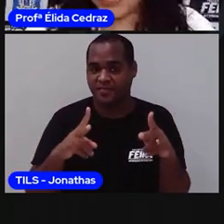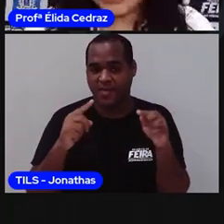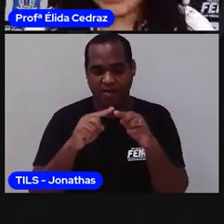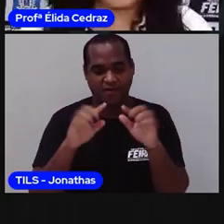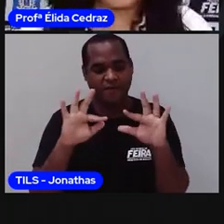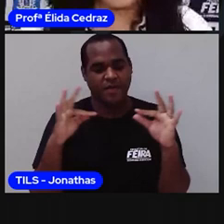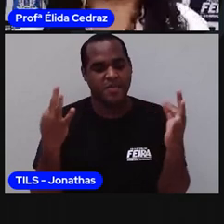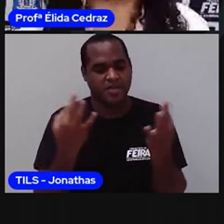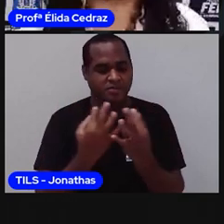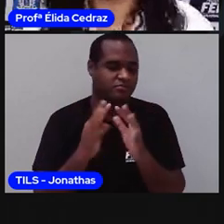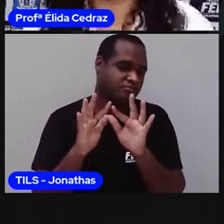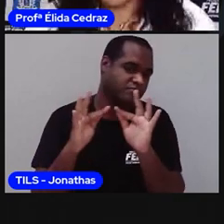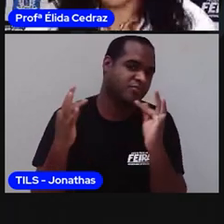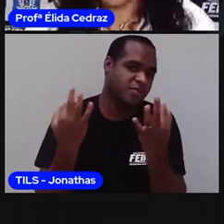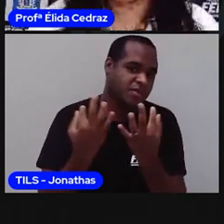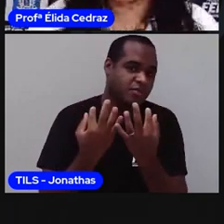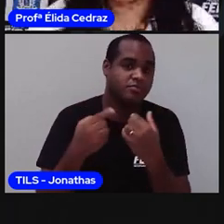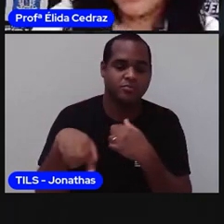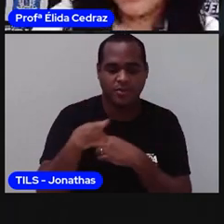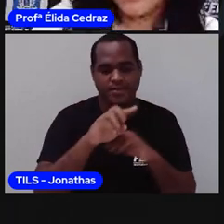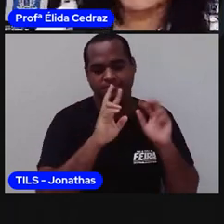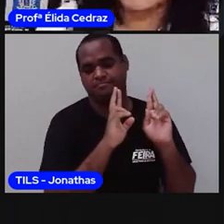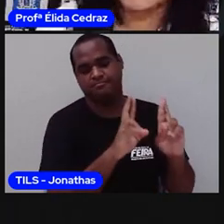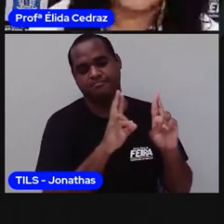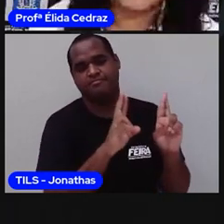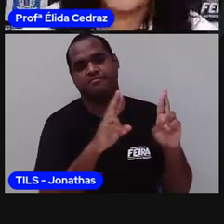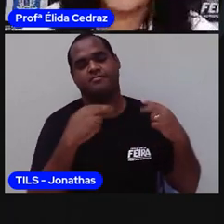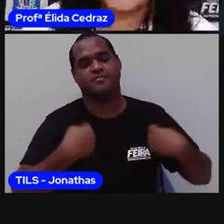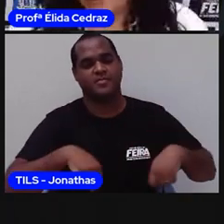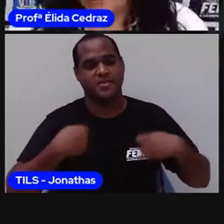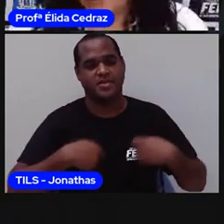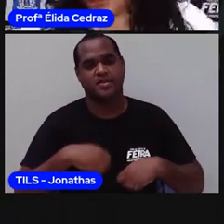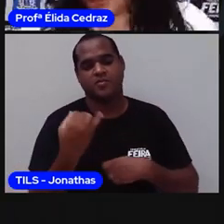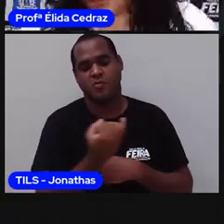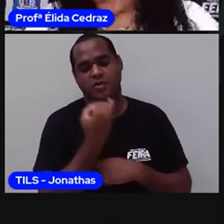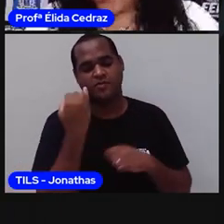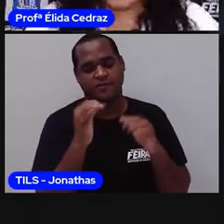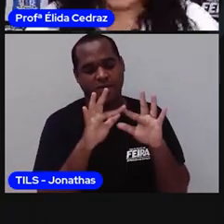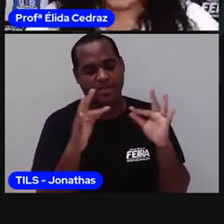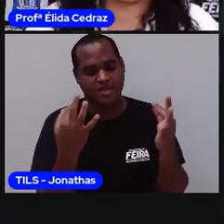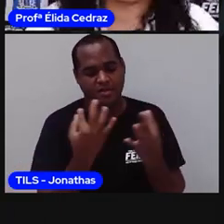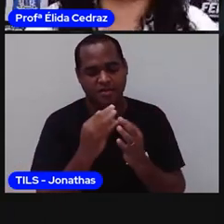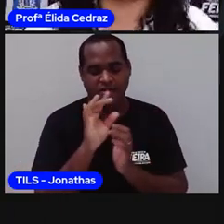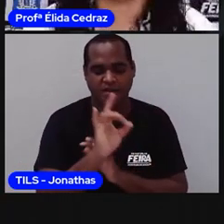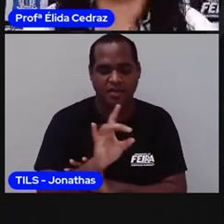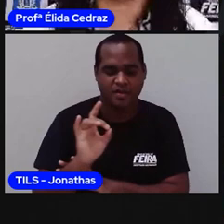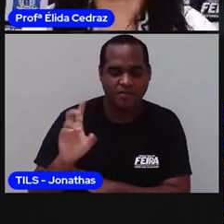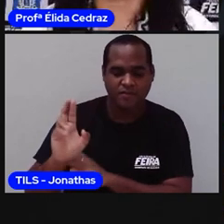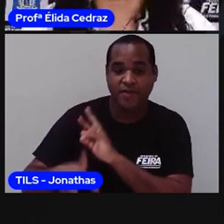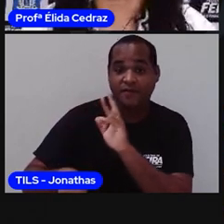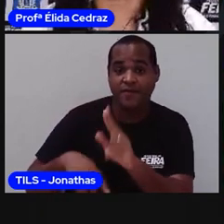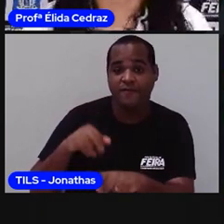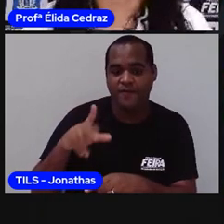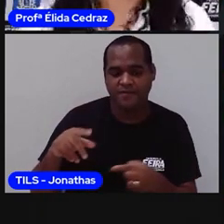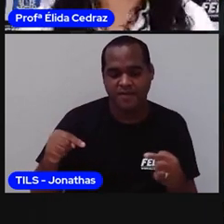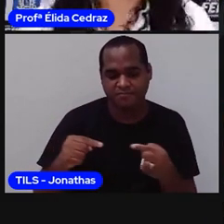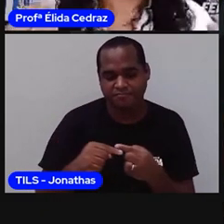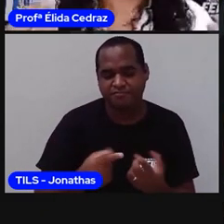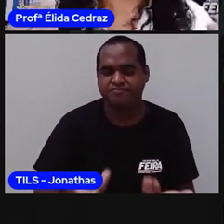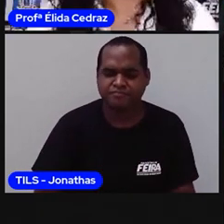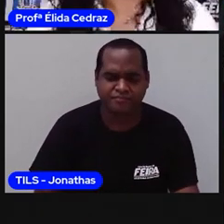família. E nós precisamos respeitar todos os formatos de família. Vamos lá.